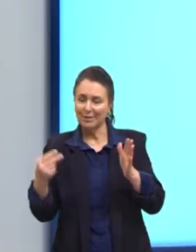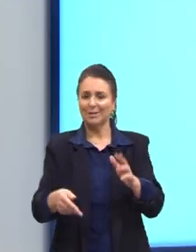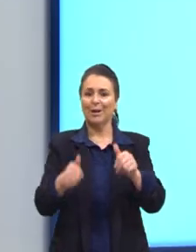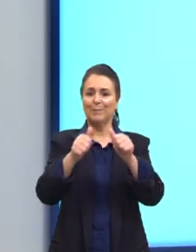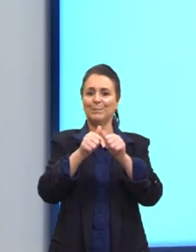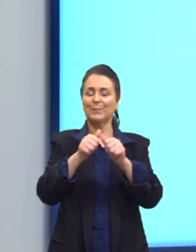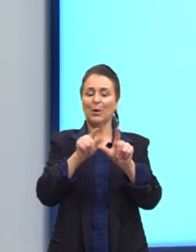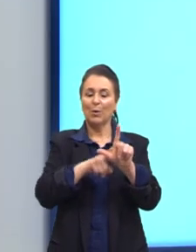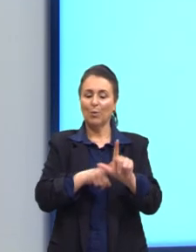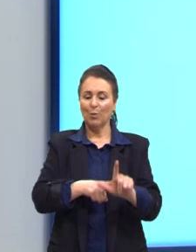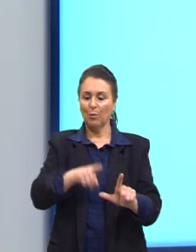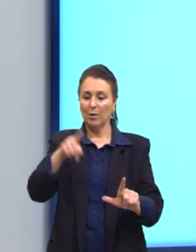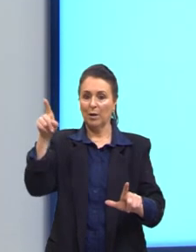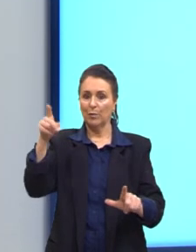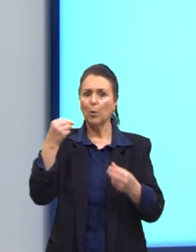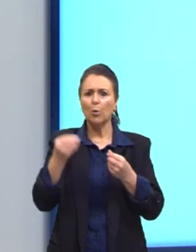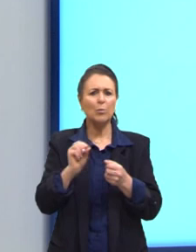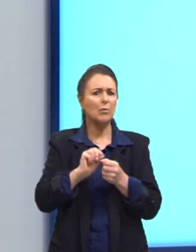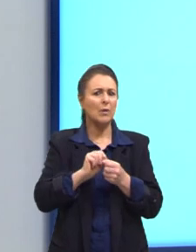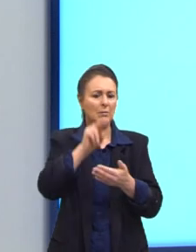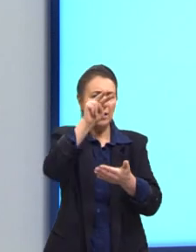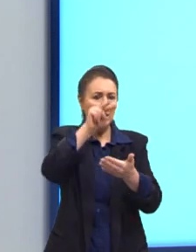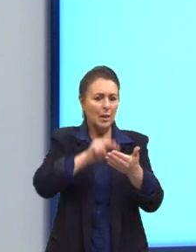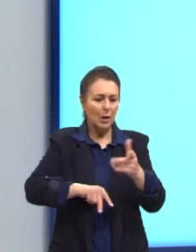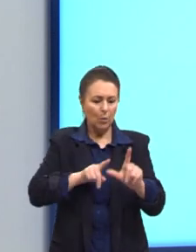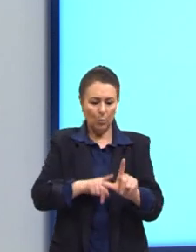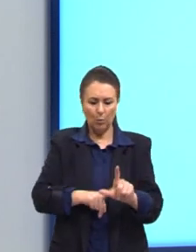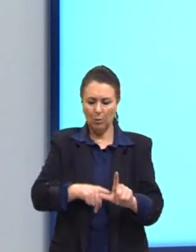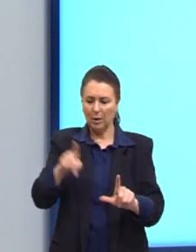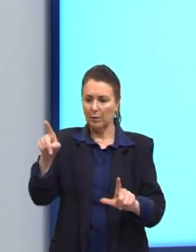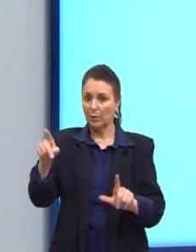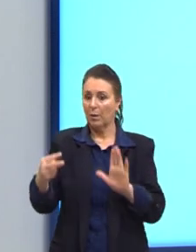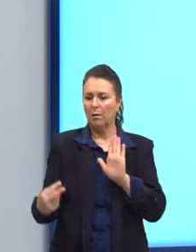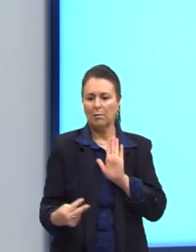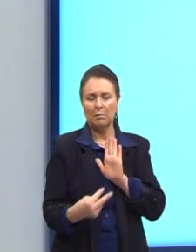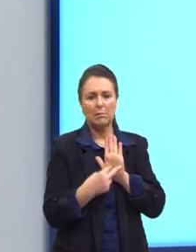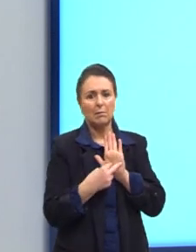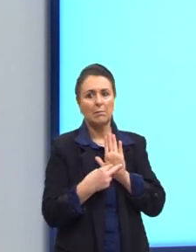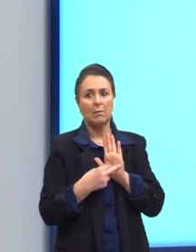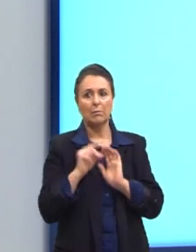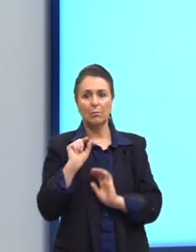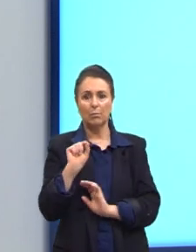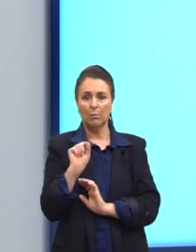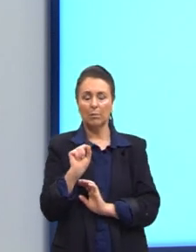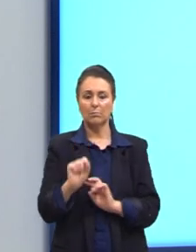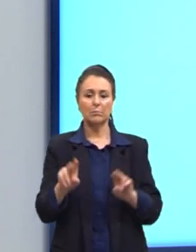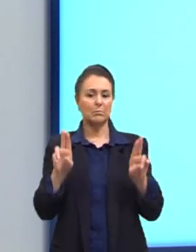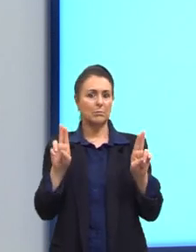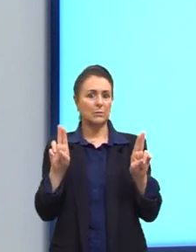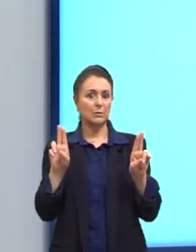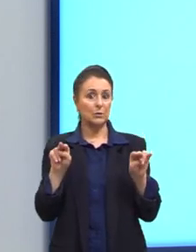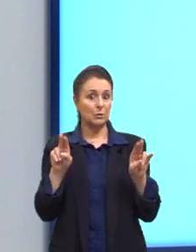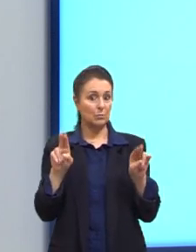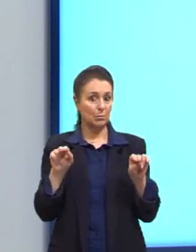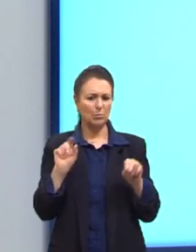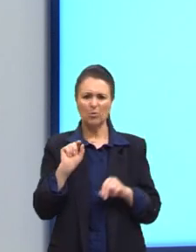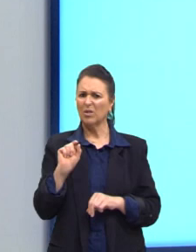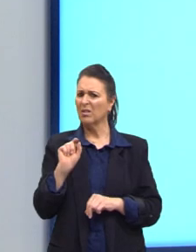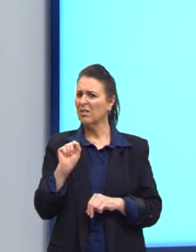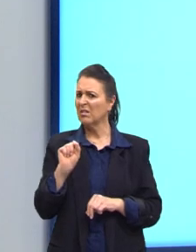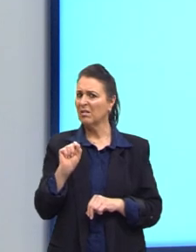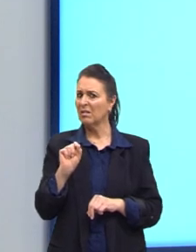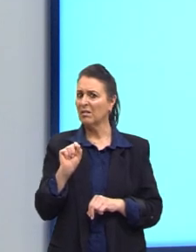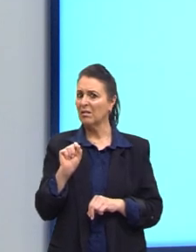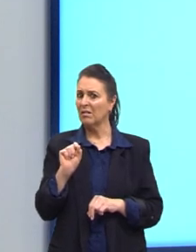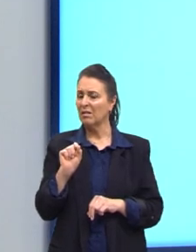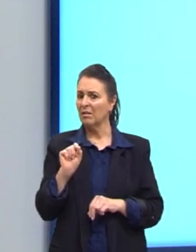Para a leitura de gráficos, vocês têm que olhar, prestar bastante atenção aí. No título que o gráfico vai ter, todo